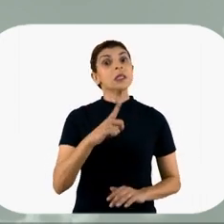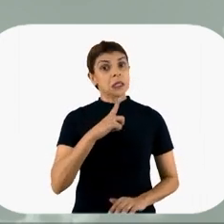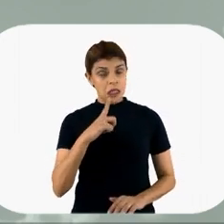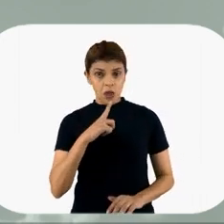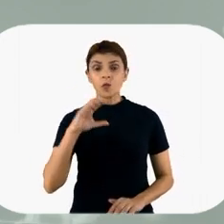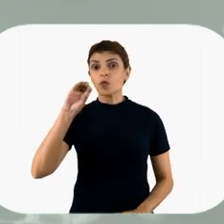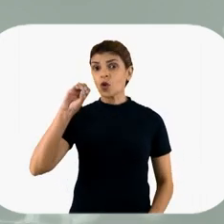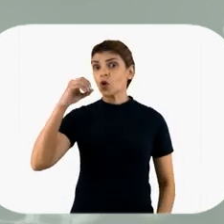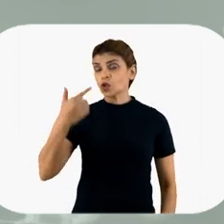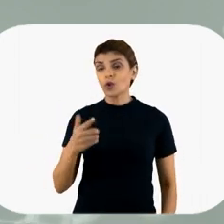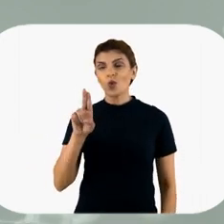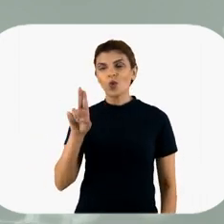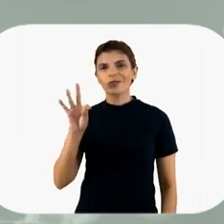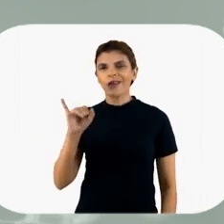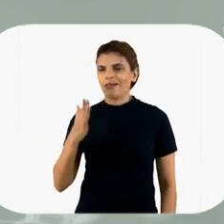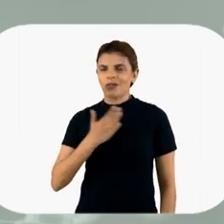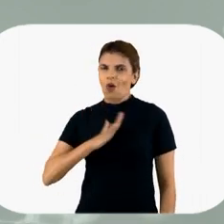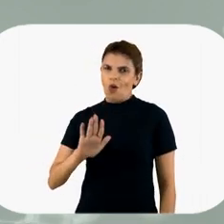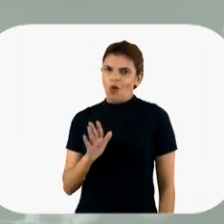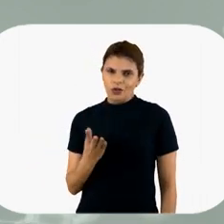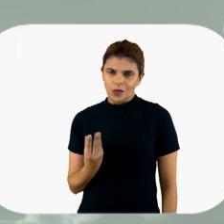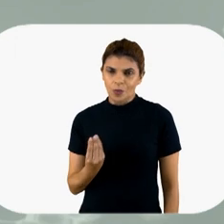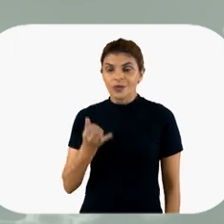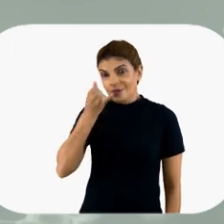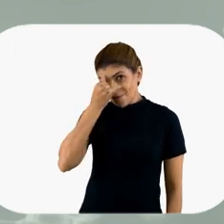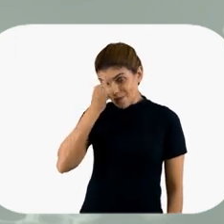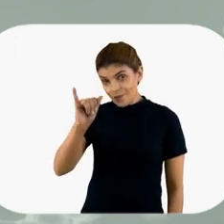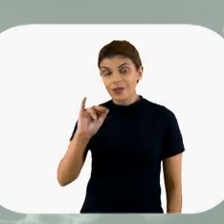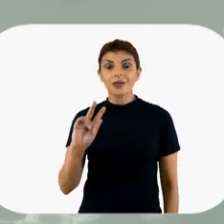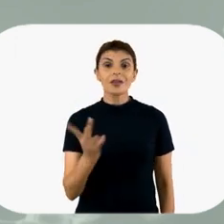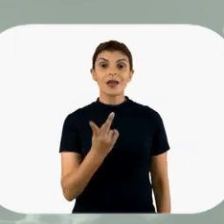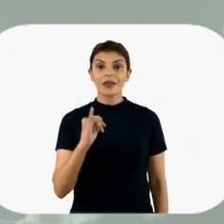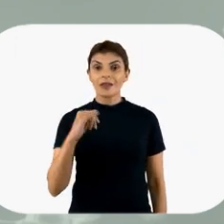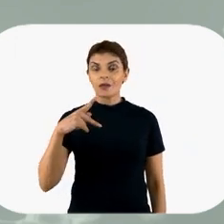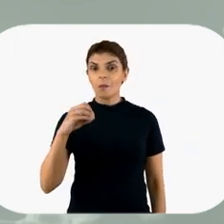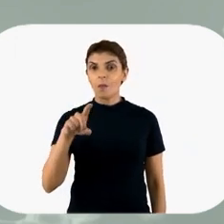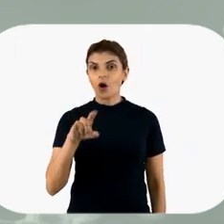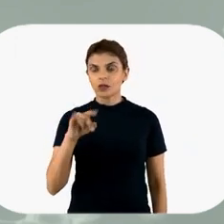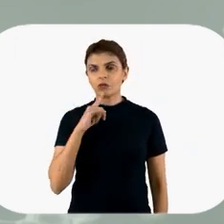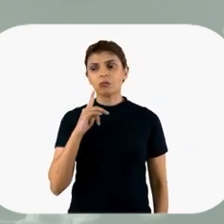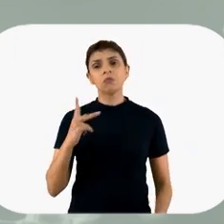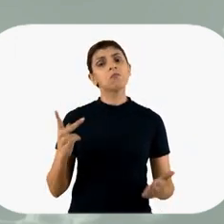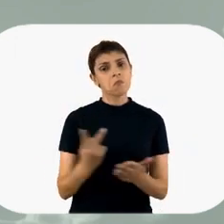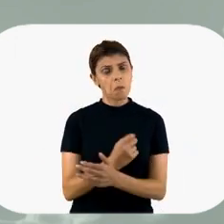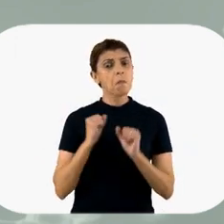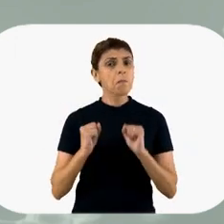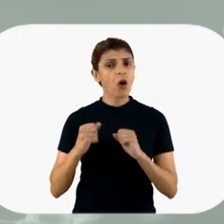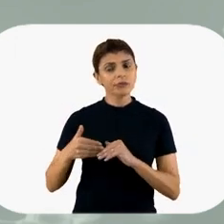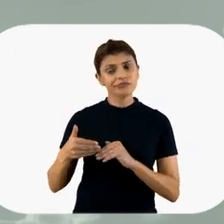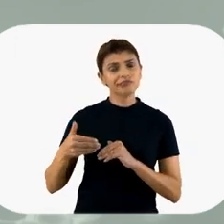Evitar hiperóxia, que hoje em dia, em UTI, a gente não gosta muito. E evitar hipóxia, realmente, qualquer coisa que possa